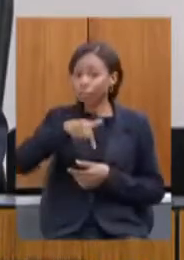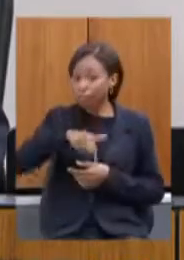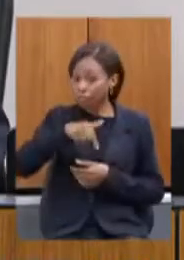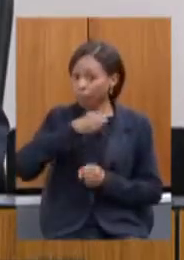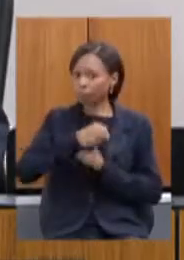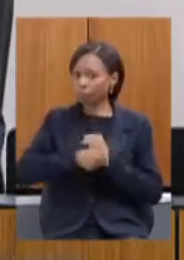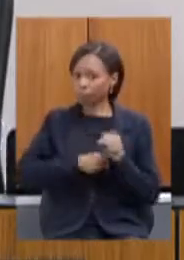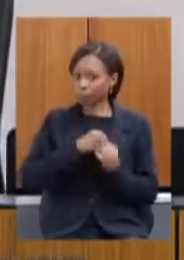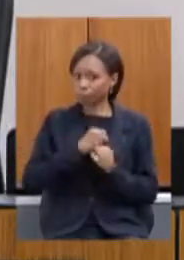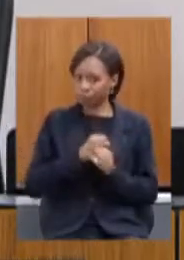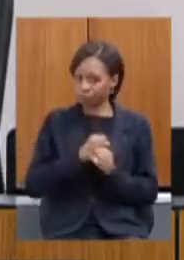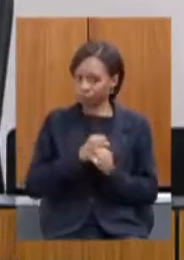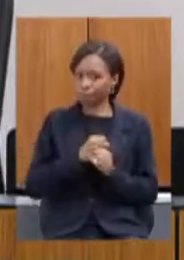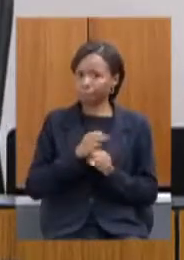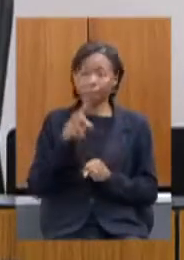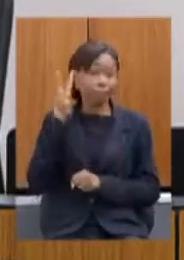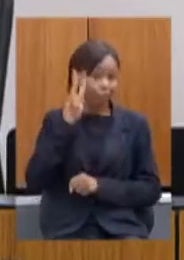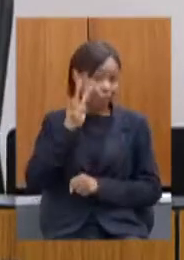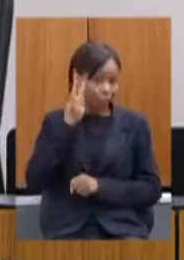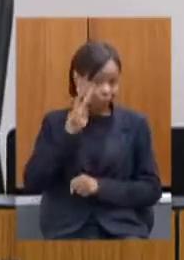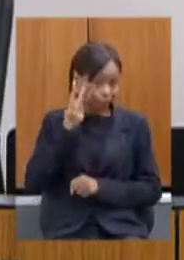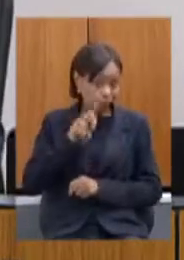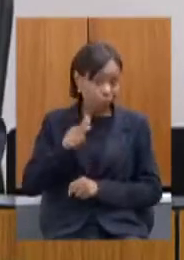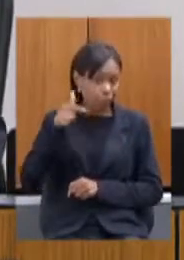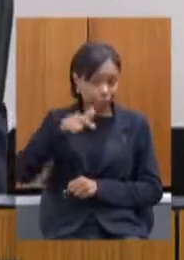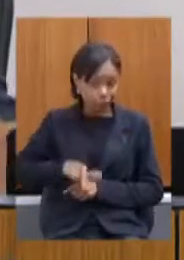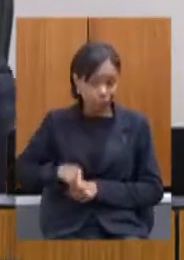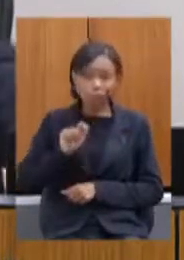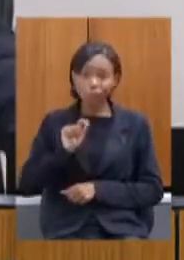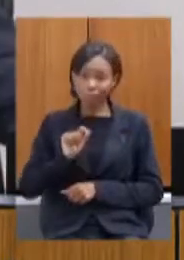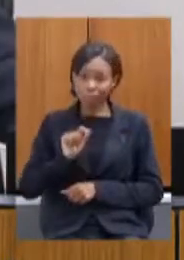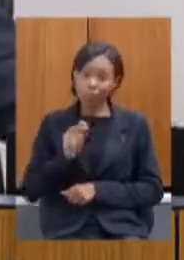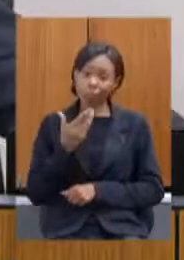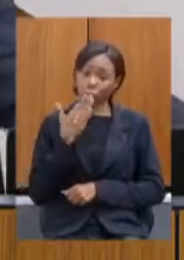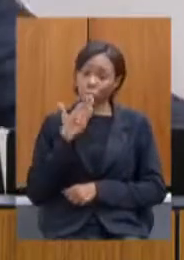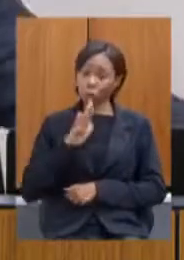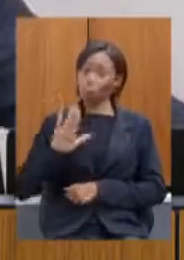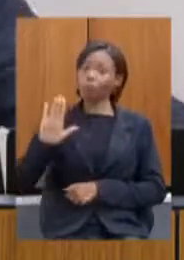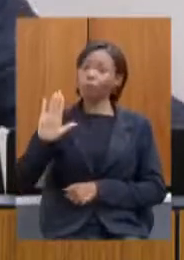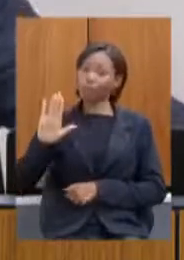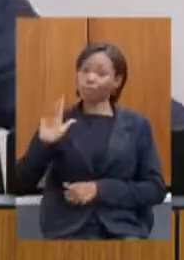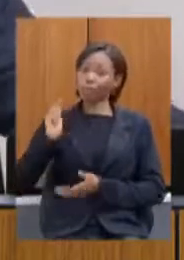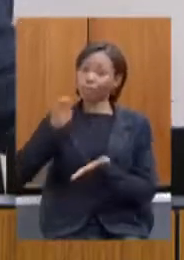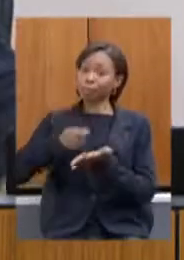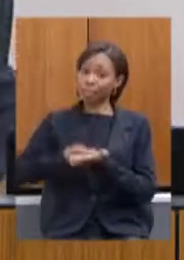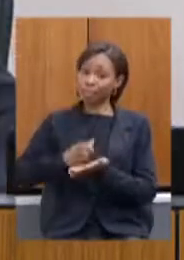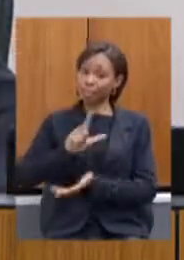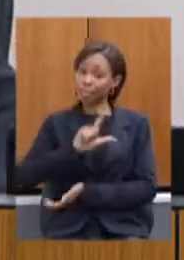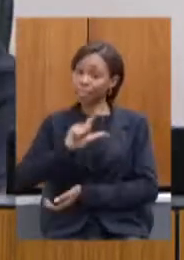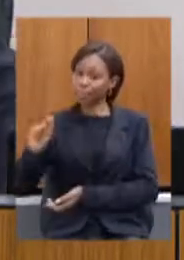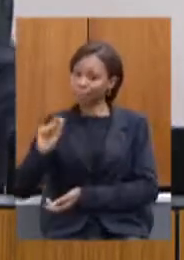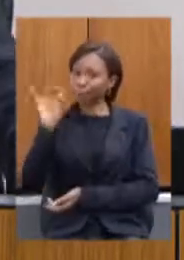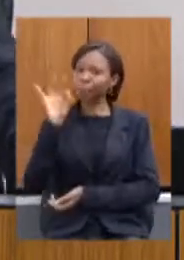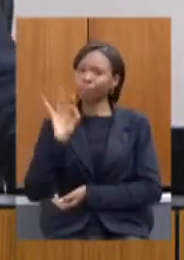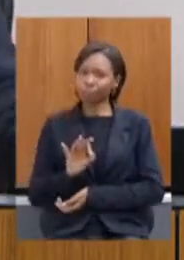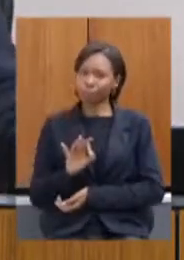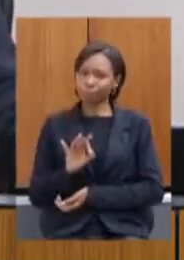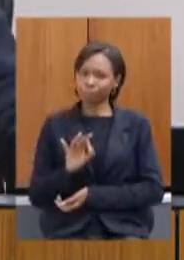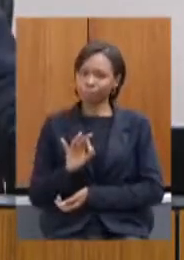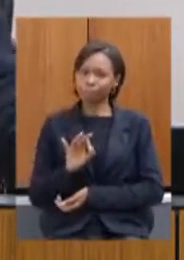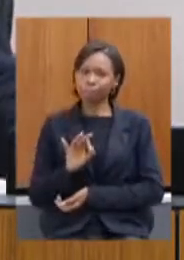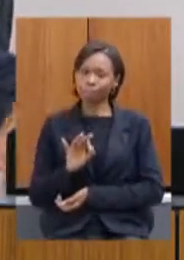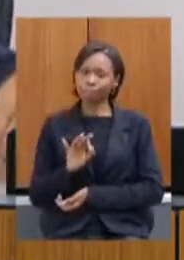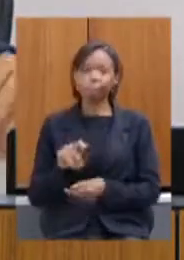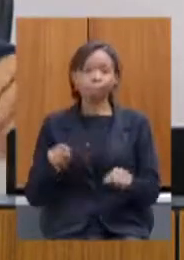que há uma promessa de pagamento de 100% e já também